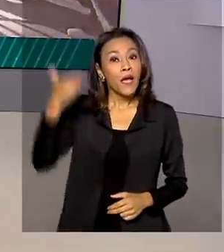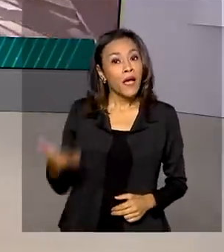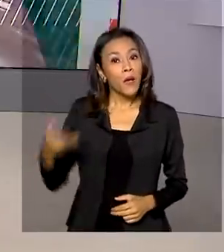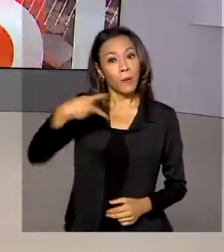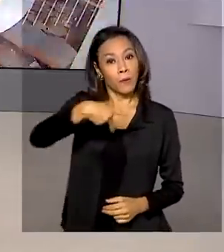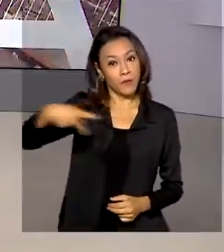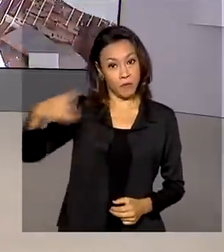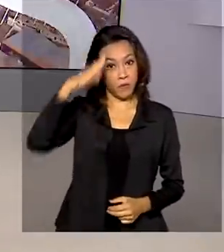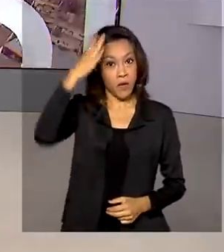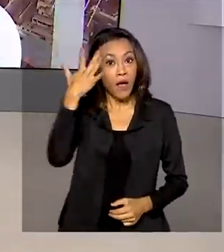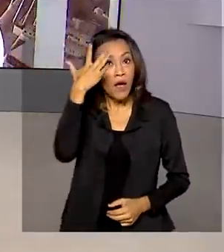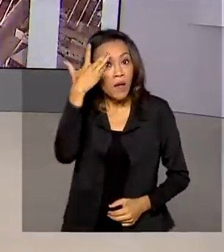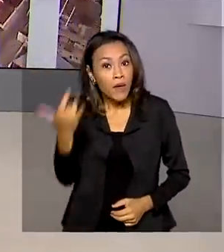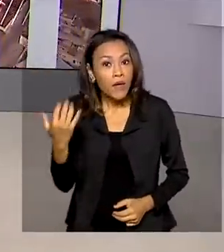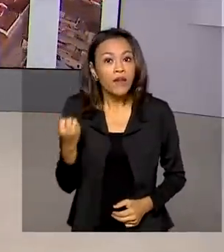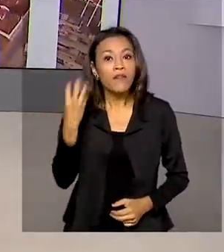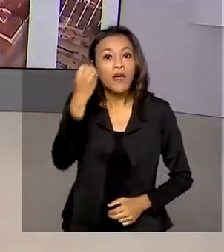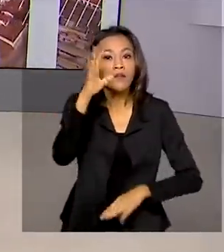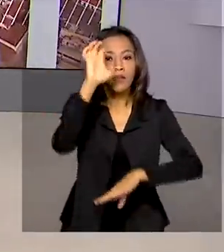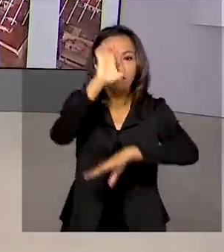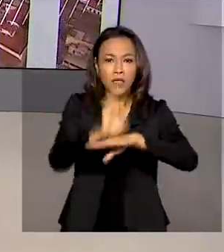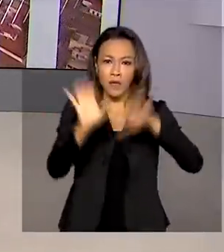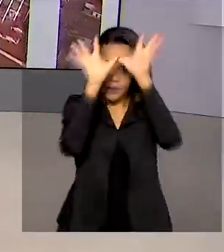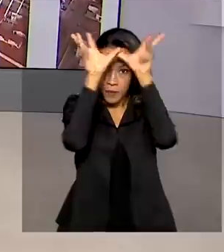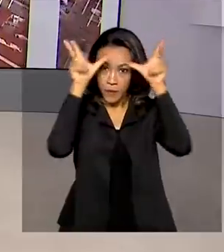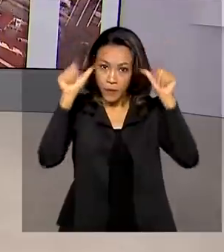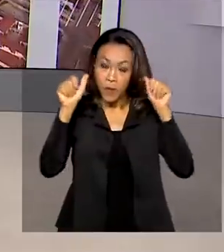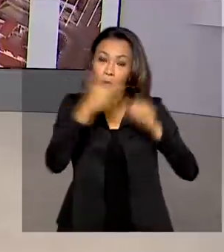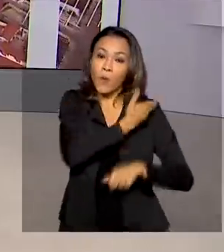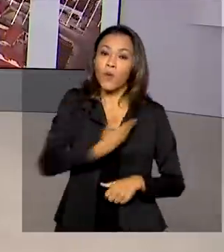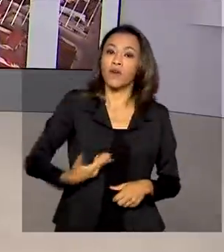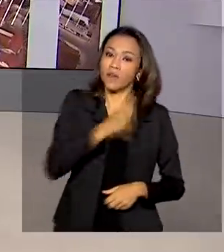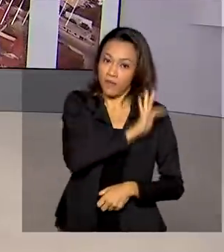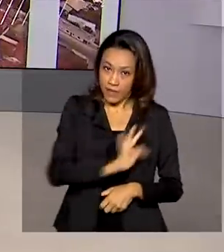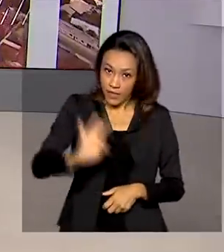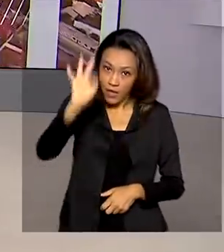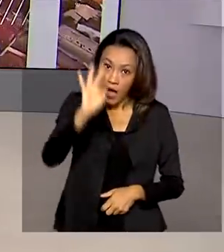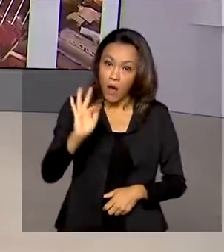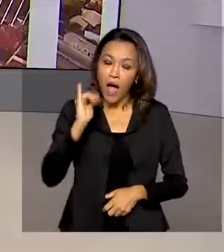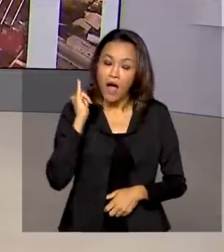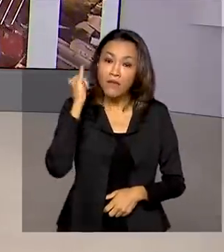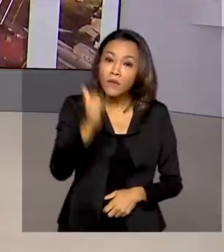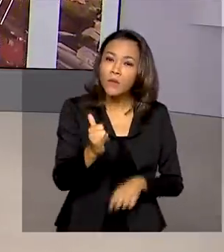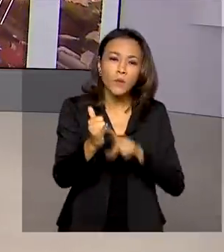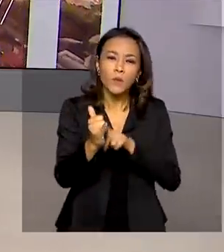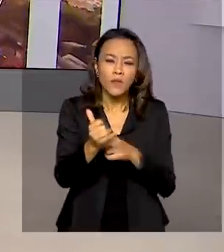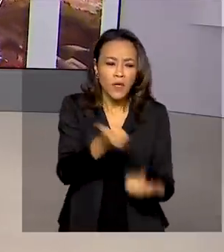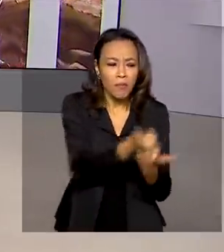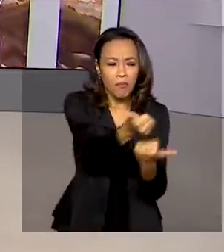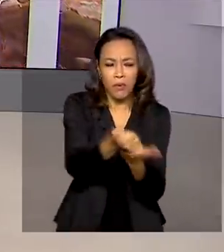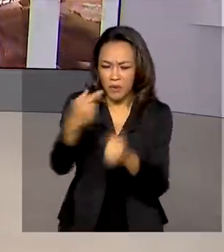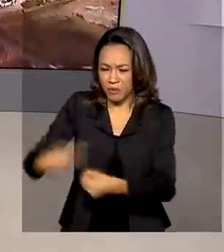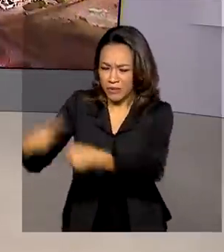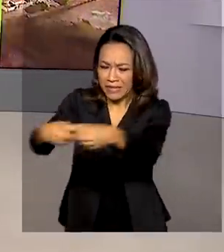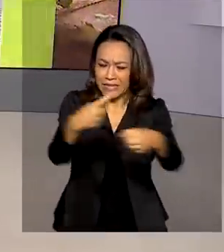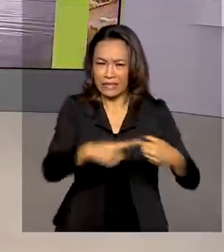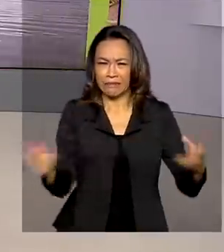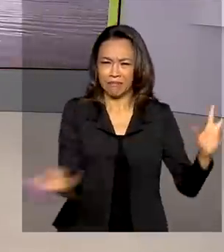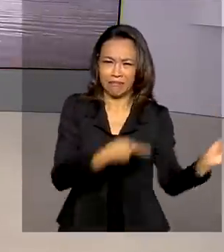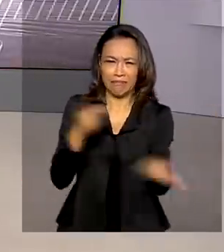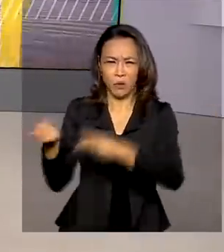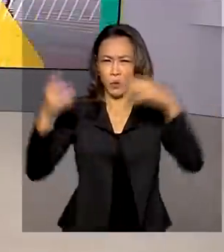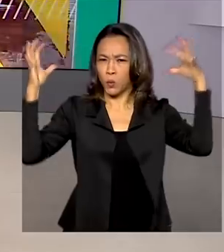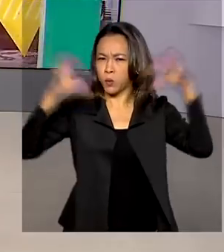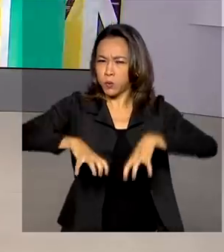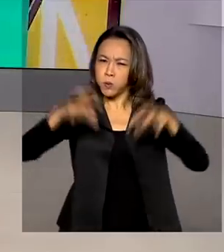viaja amanhã para o Acre. O governo federal anunciou medidas de apoio aos municípios que estão passando por fortes enchentes